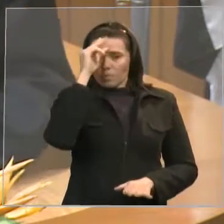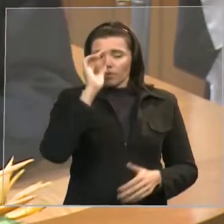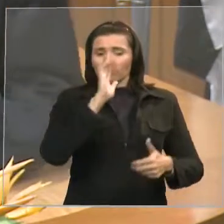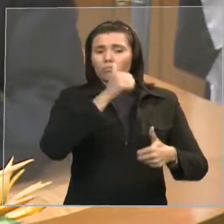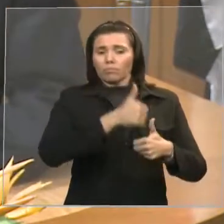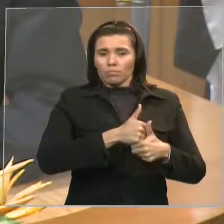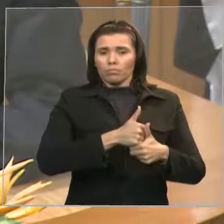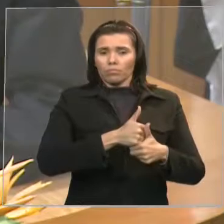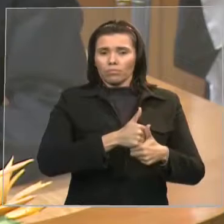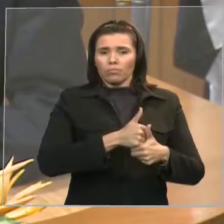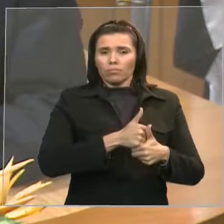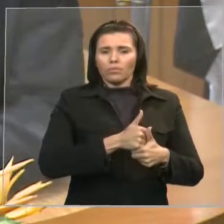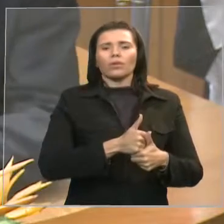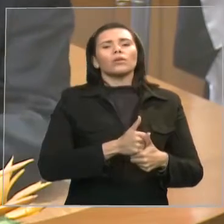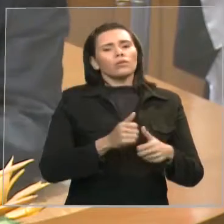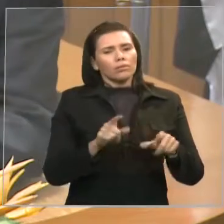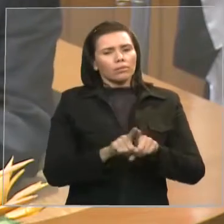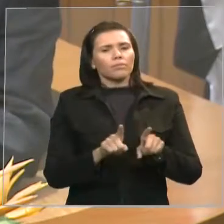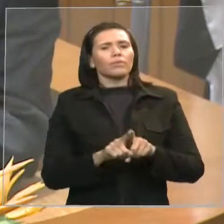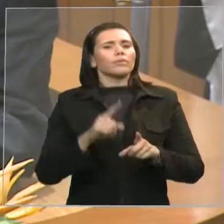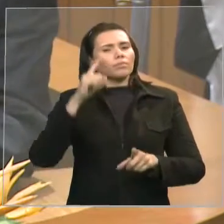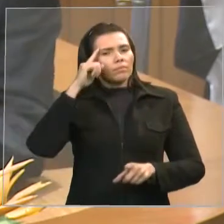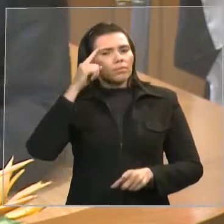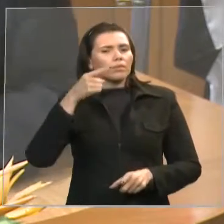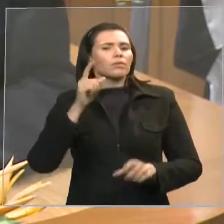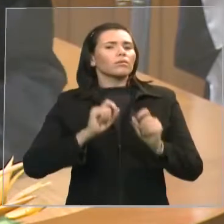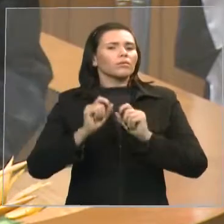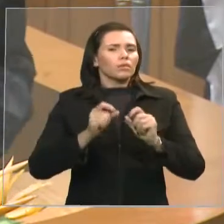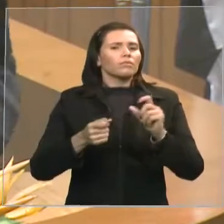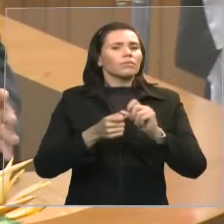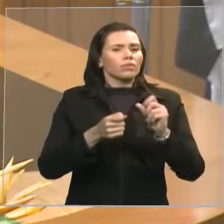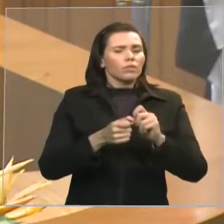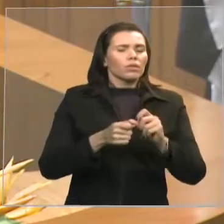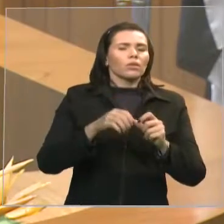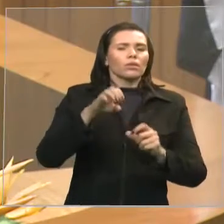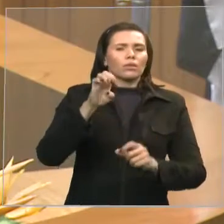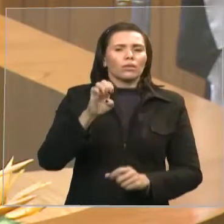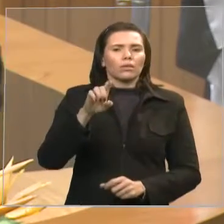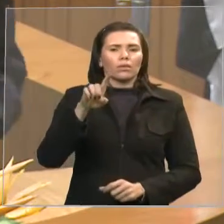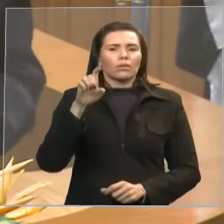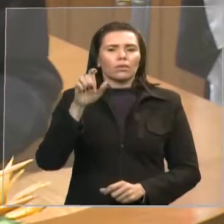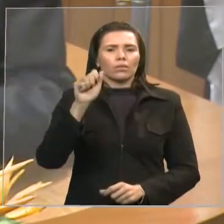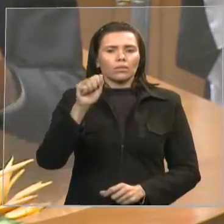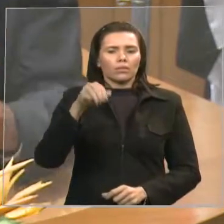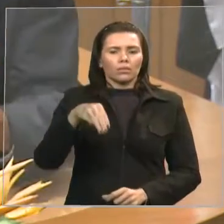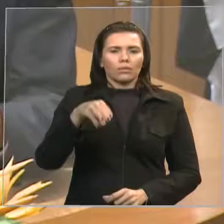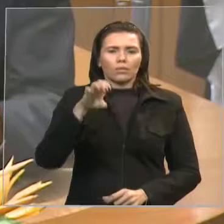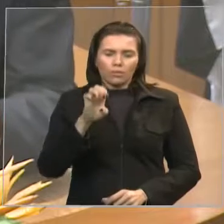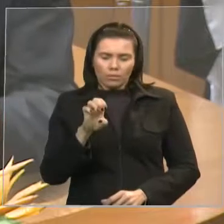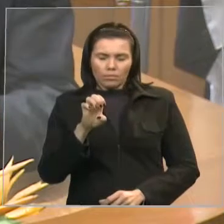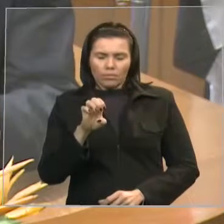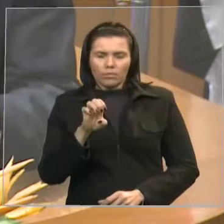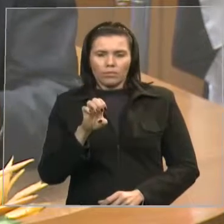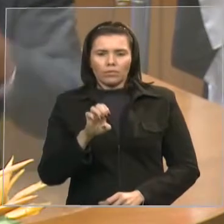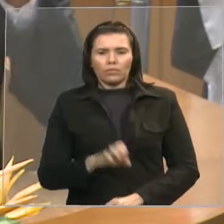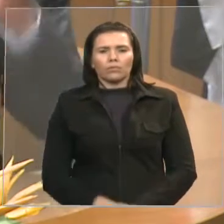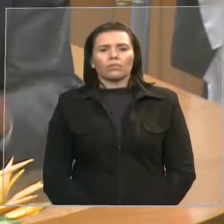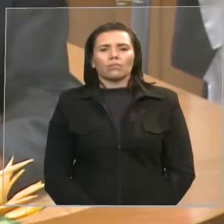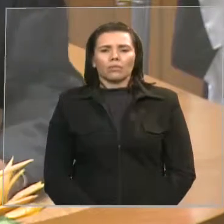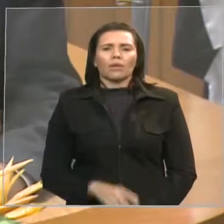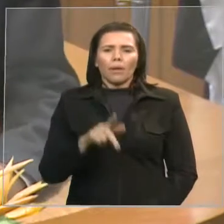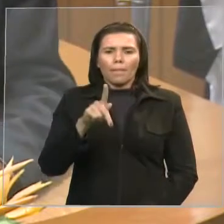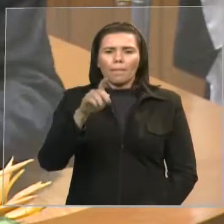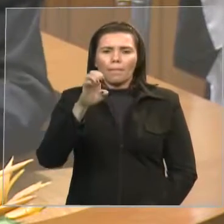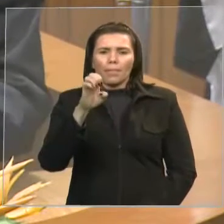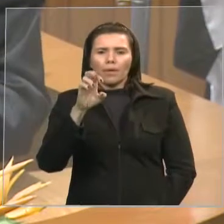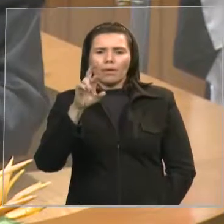foi induzido ao erro eu não tenho dúvida que esse erro ele será